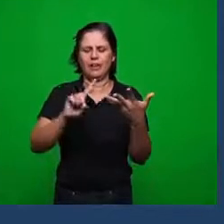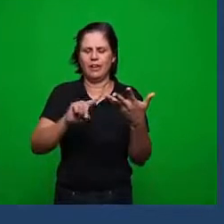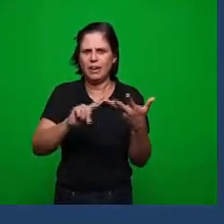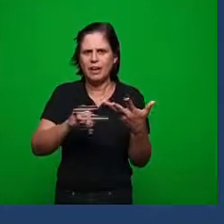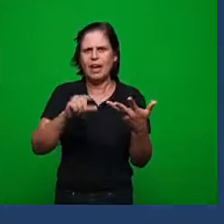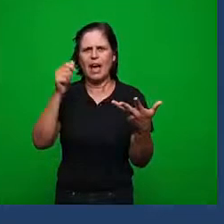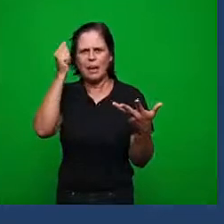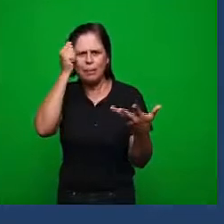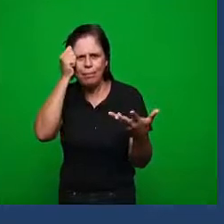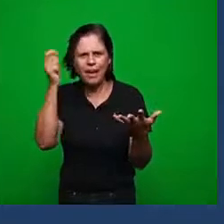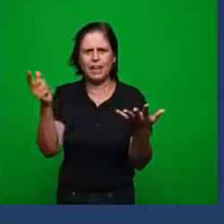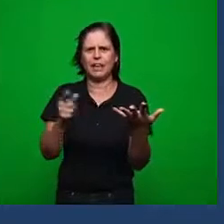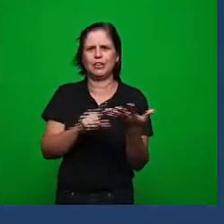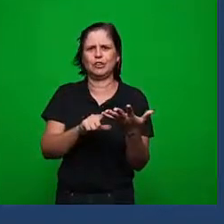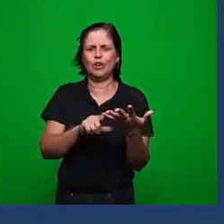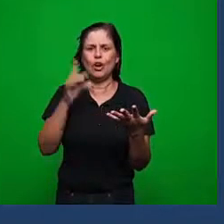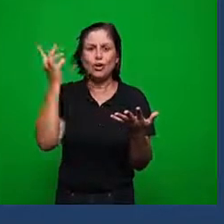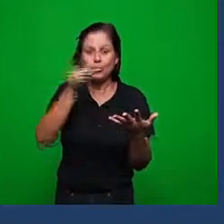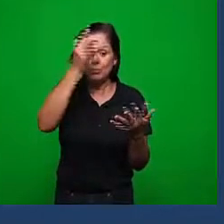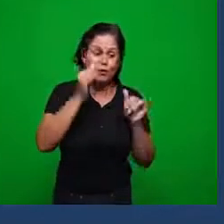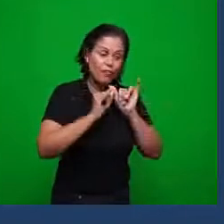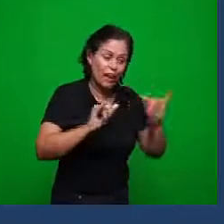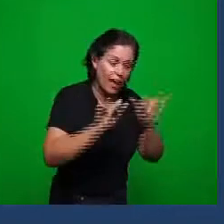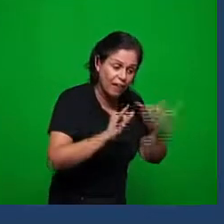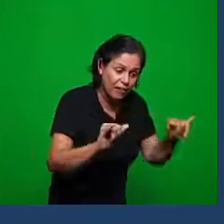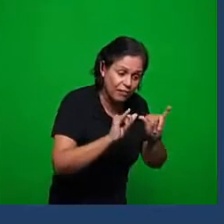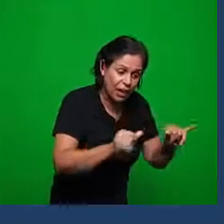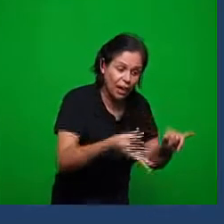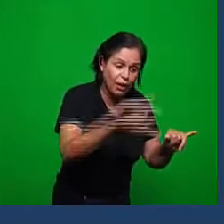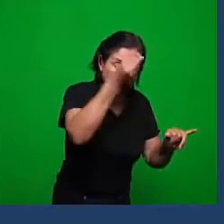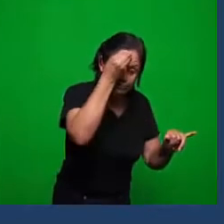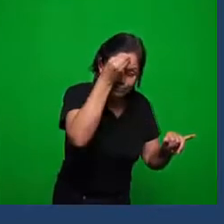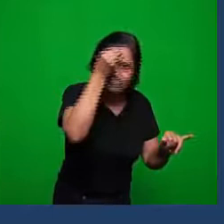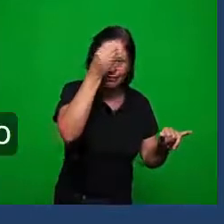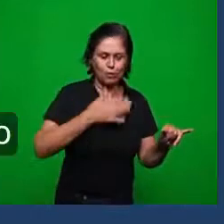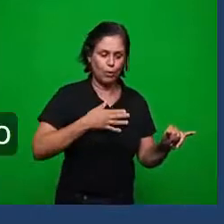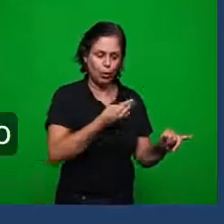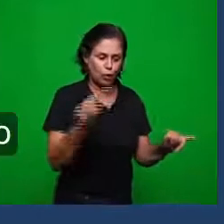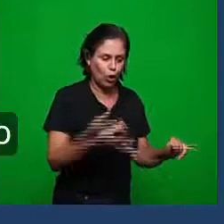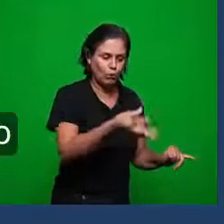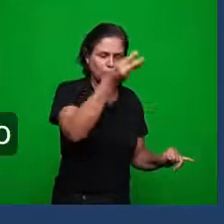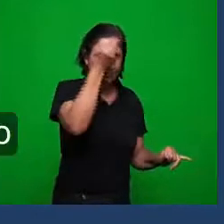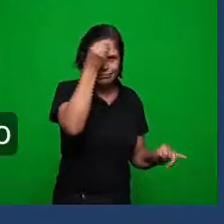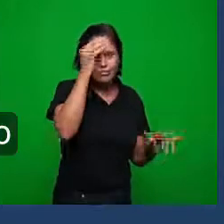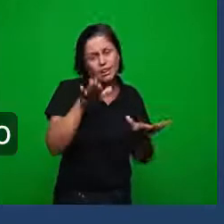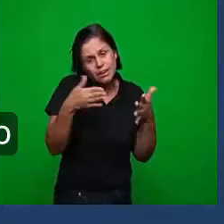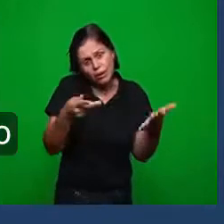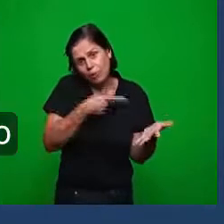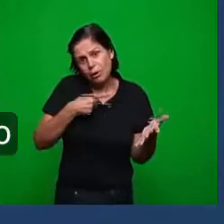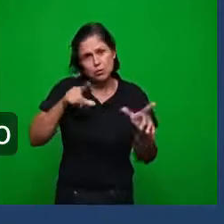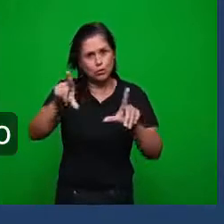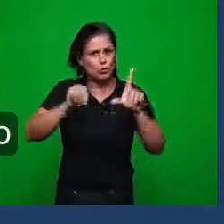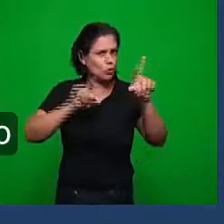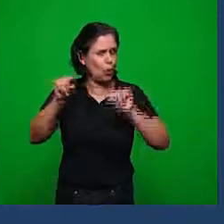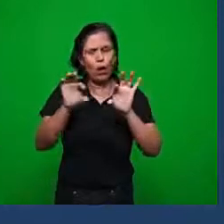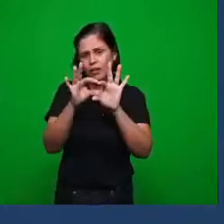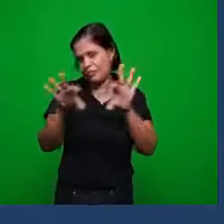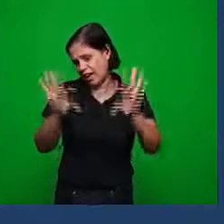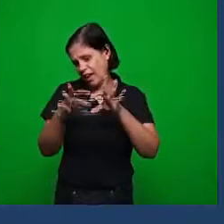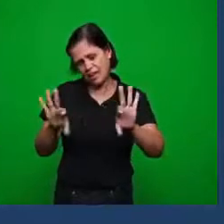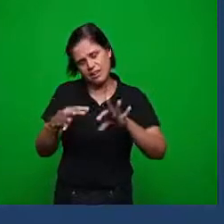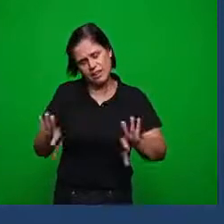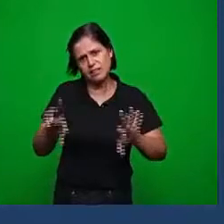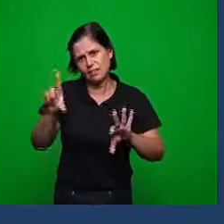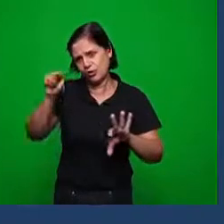ouça ouça isso aqui por exemplo ao que vencer há sempre isso retens o meu nome então o pastor pode pregar sobre tudo se ele quiser